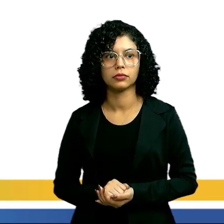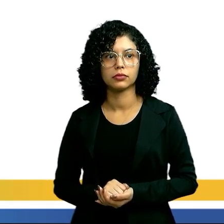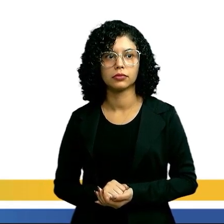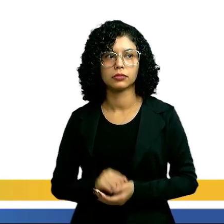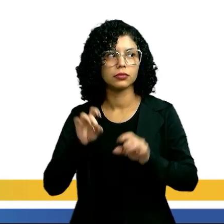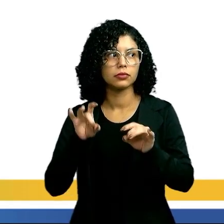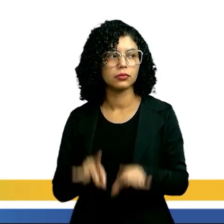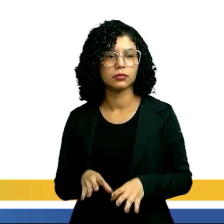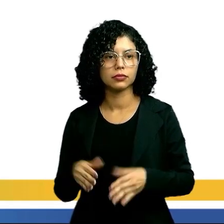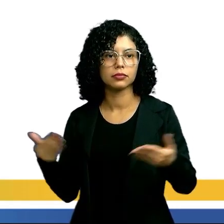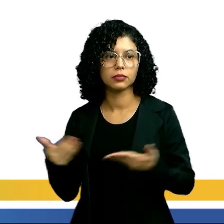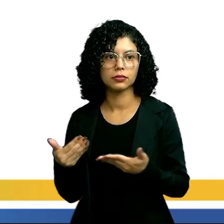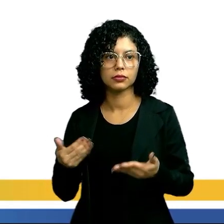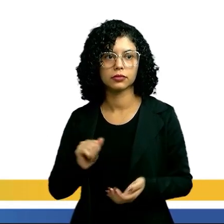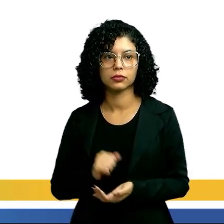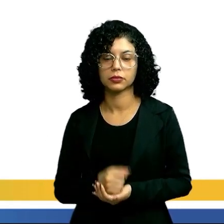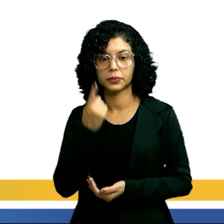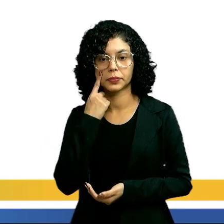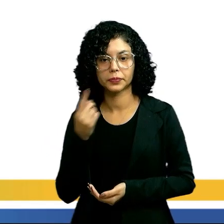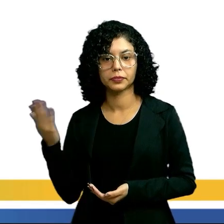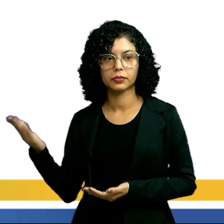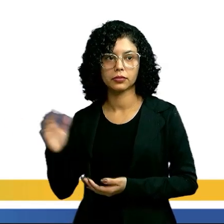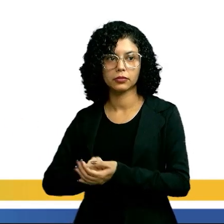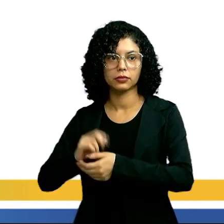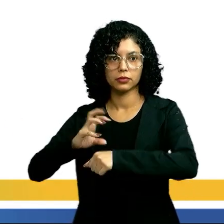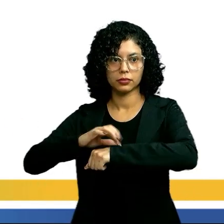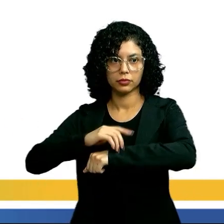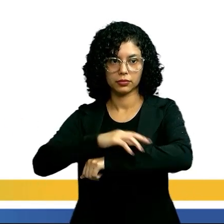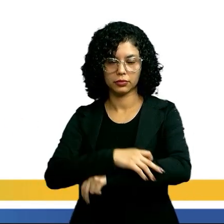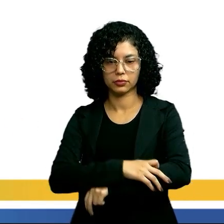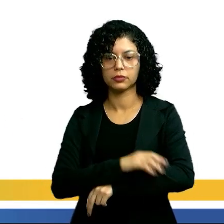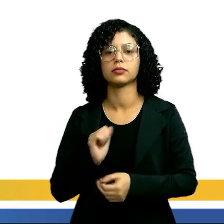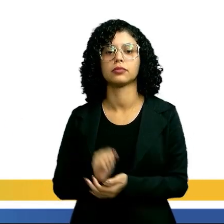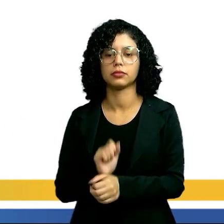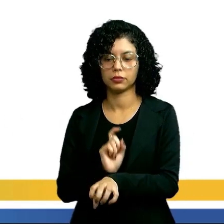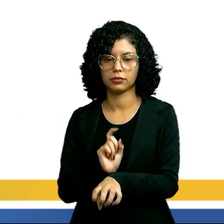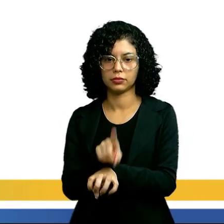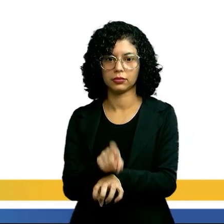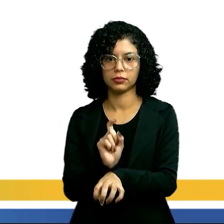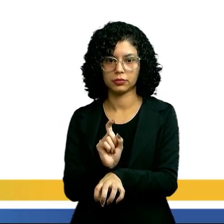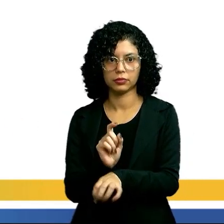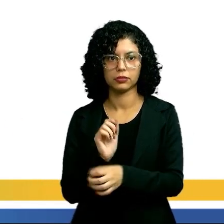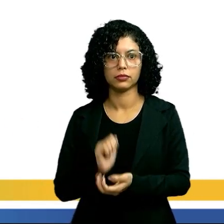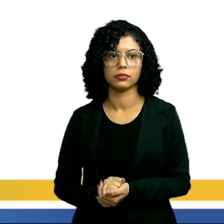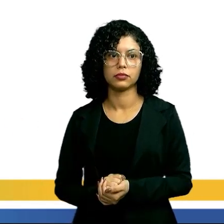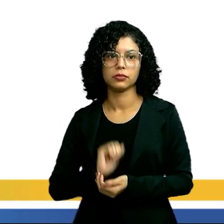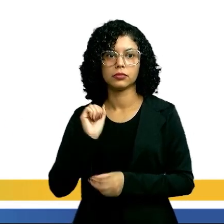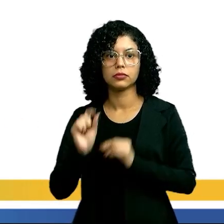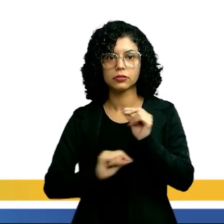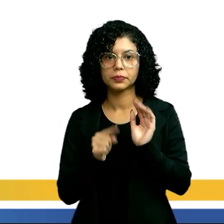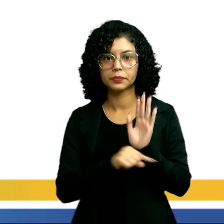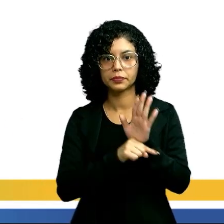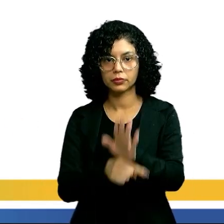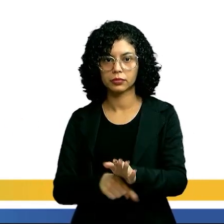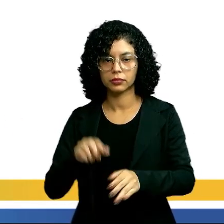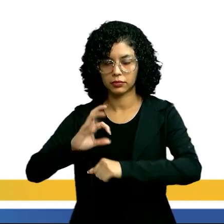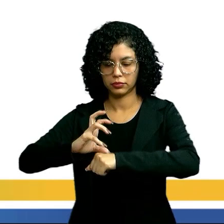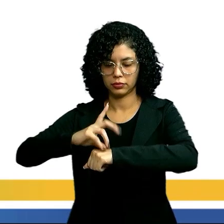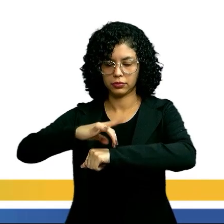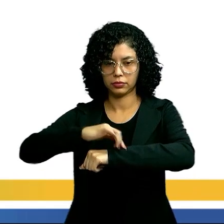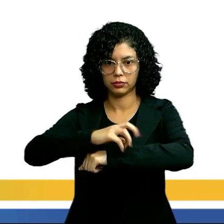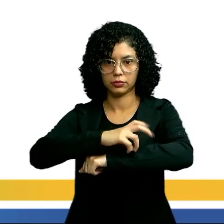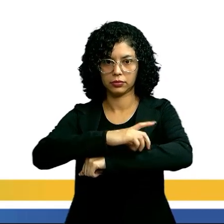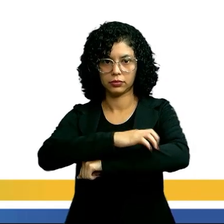A última questão. E olha só. Aranhas, escorpiões, carrapatos e ácaros são representantes da